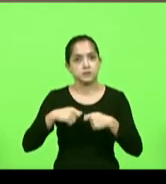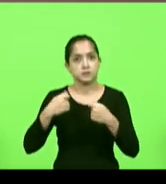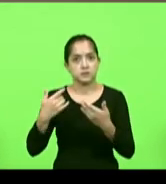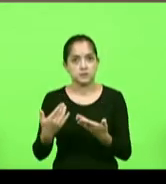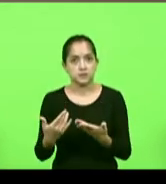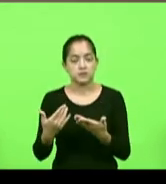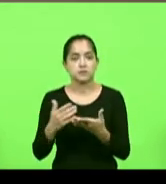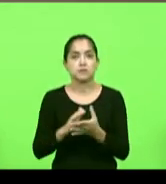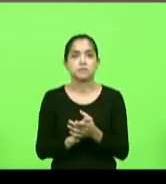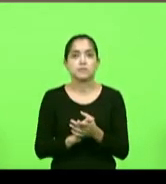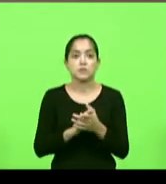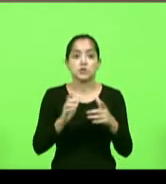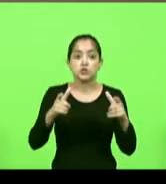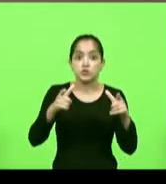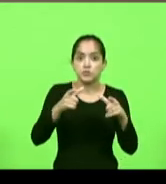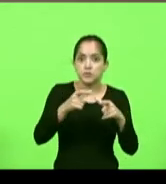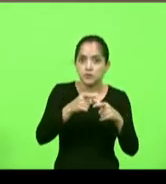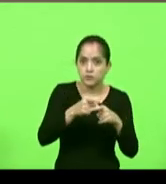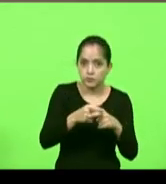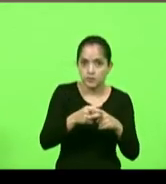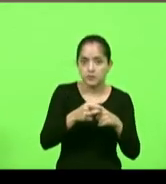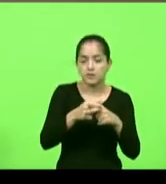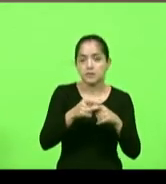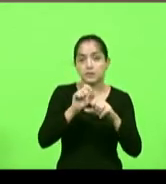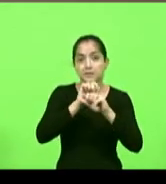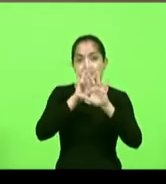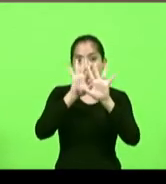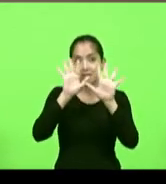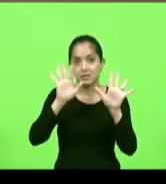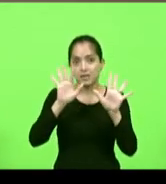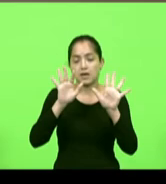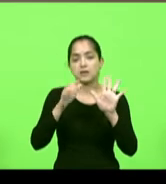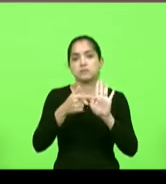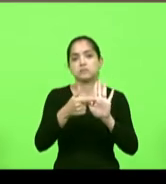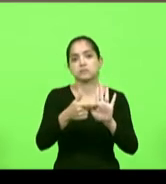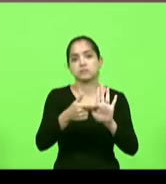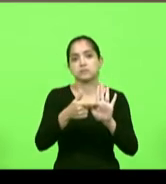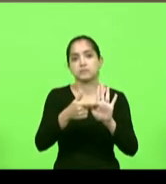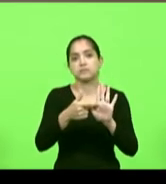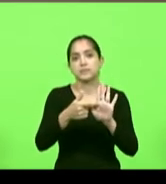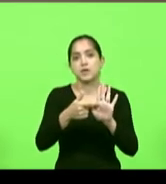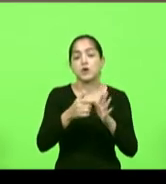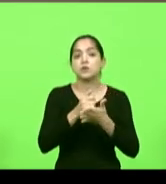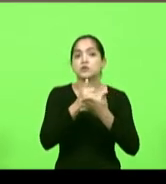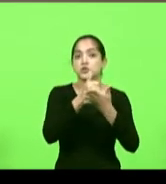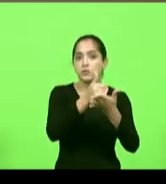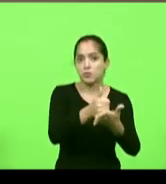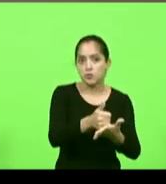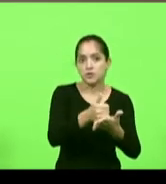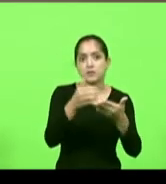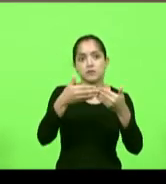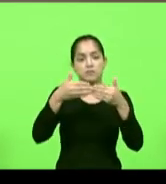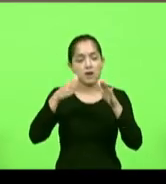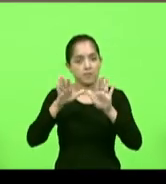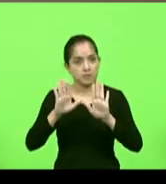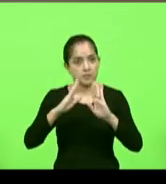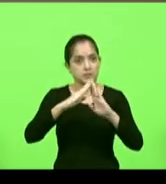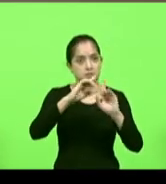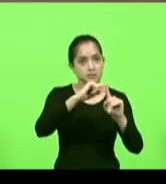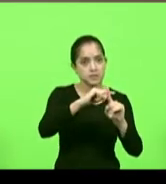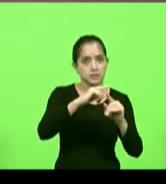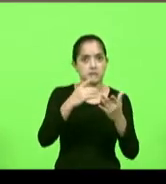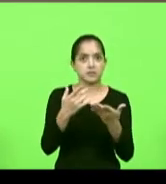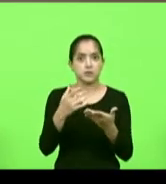ocupação então eu preciso deixar isso bem claro para a sociedade quando nós apoiamos que as igrejas estejam abertas não é